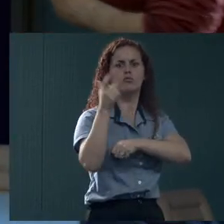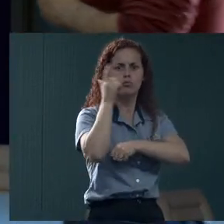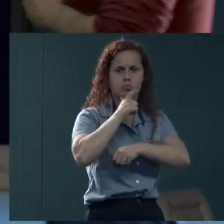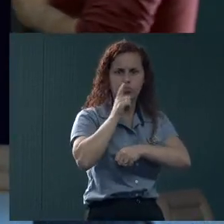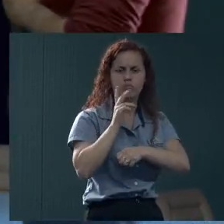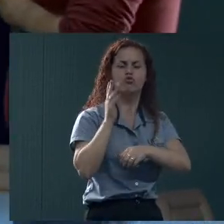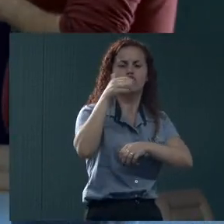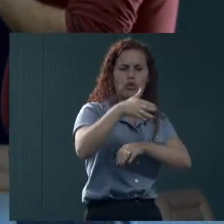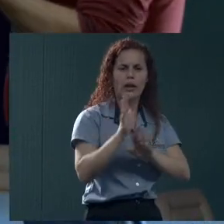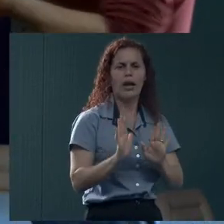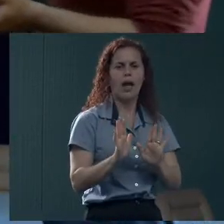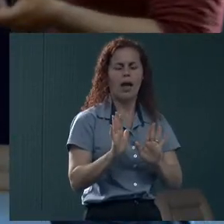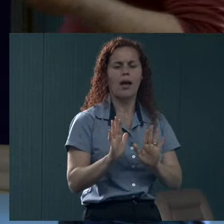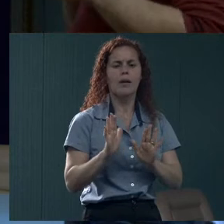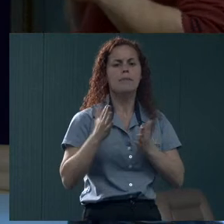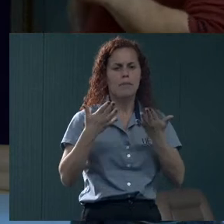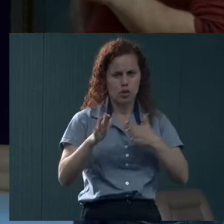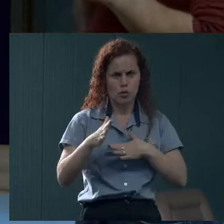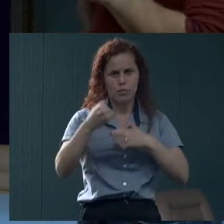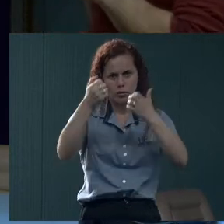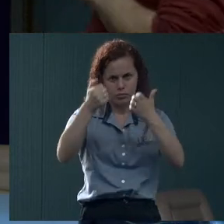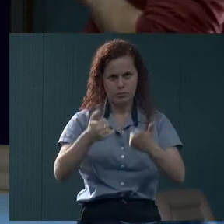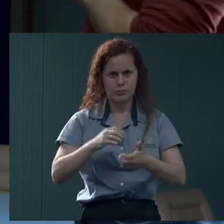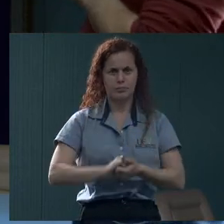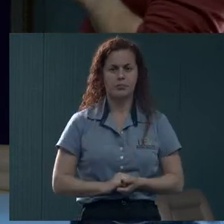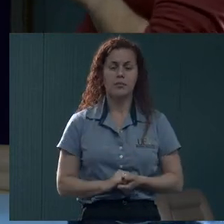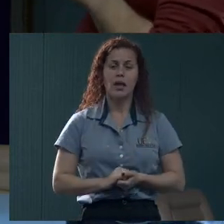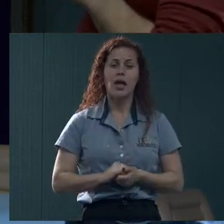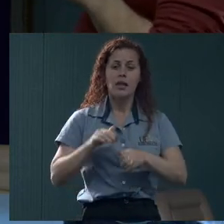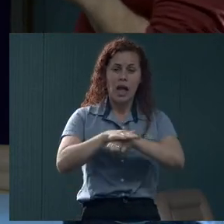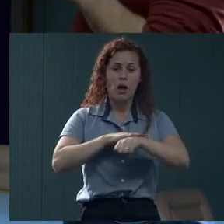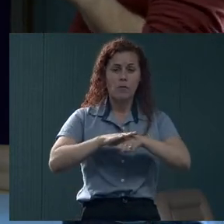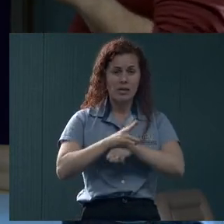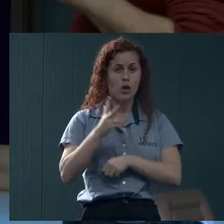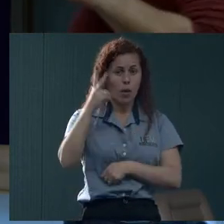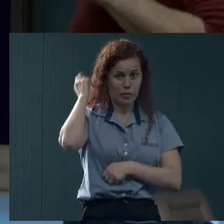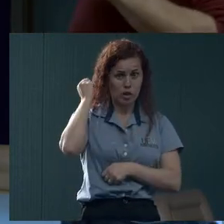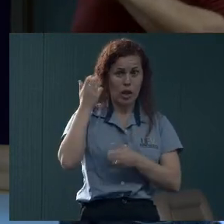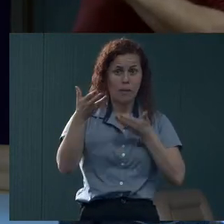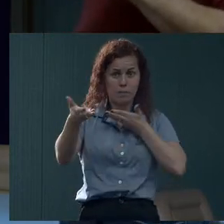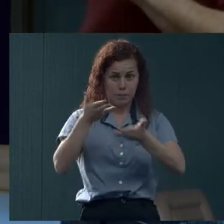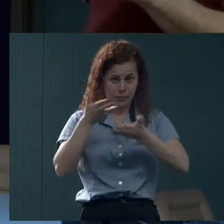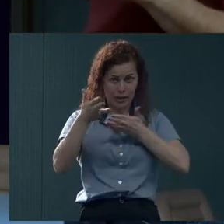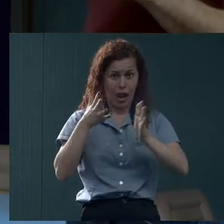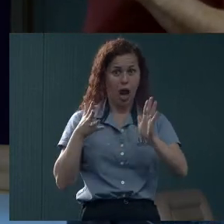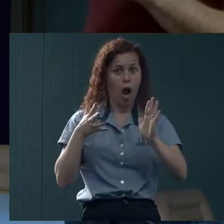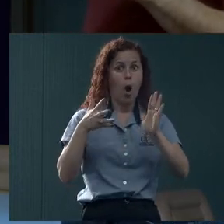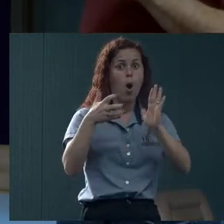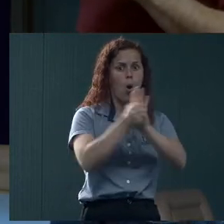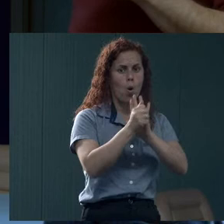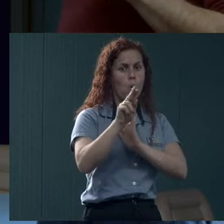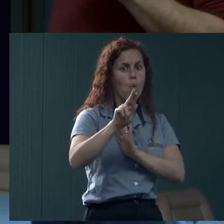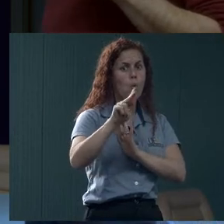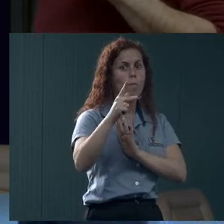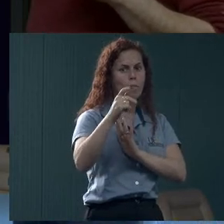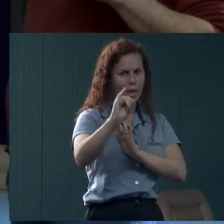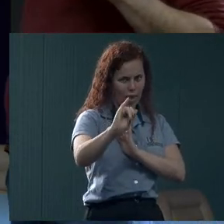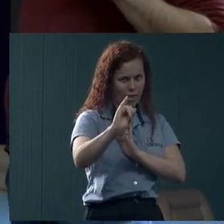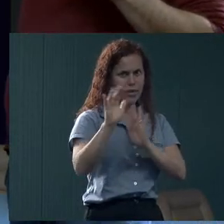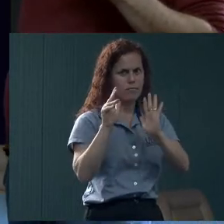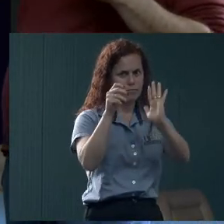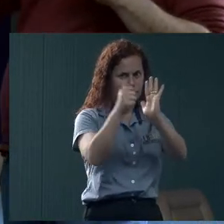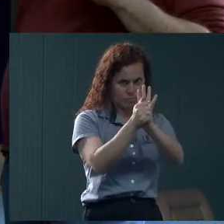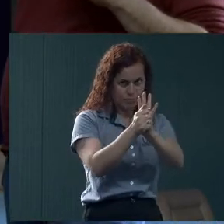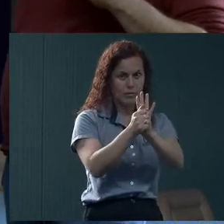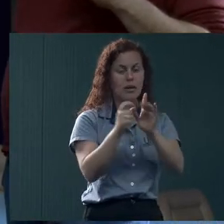fluxo. E aí, é o que eu falei, eu estava conversando com a Michelle, a intenção nossa é encaixar o PI nesses fluxos, que